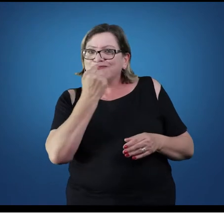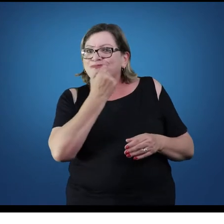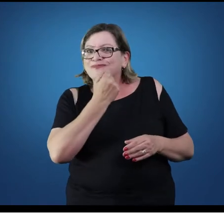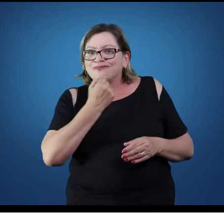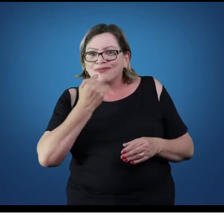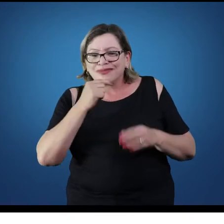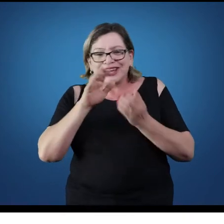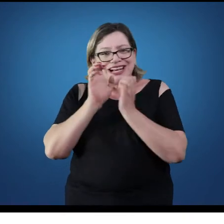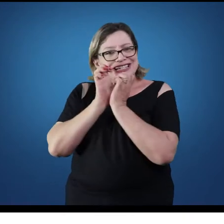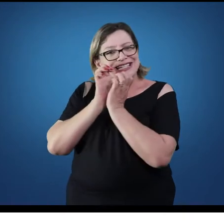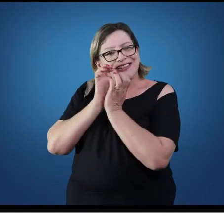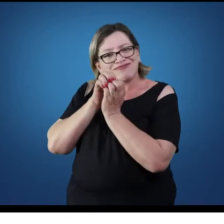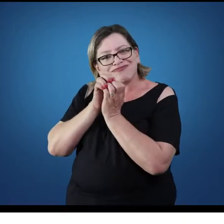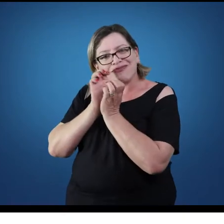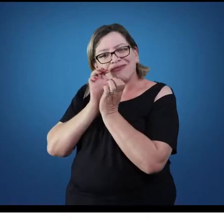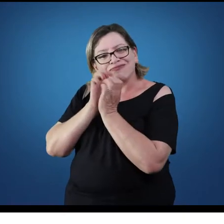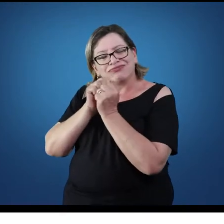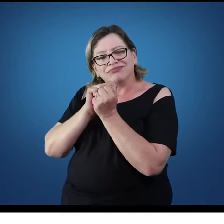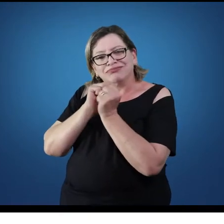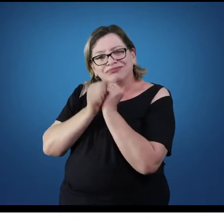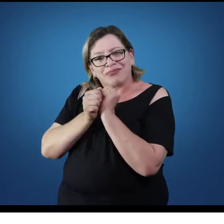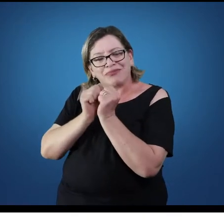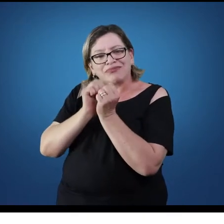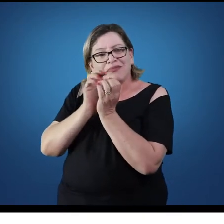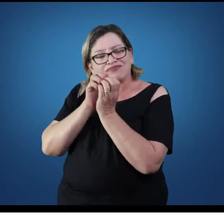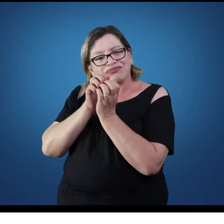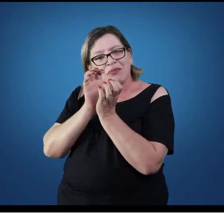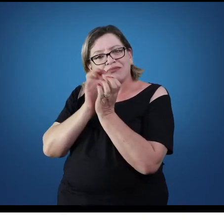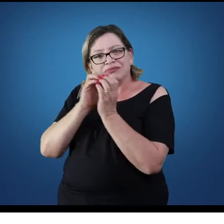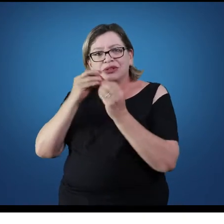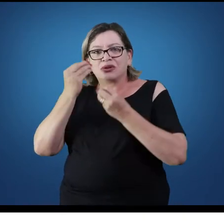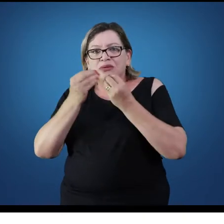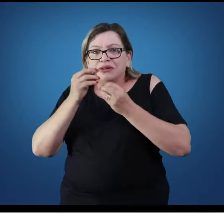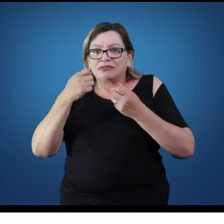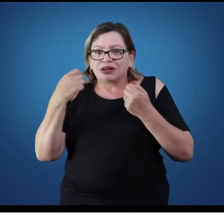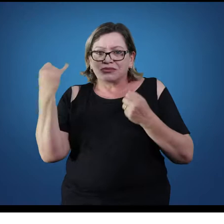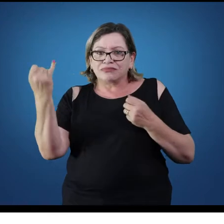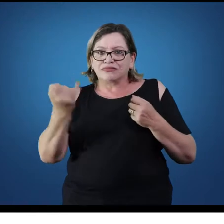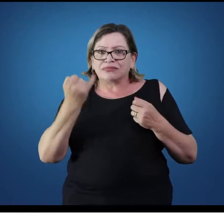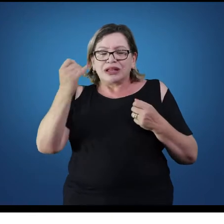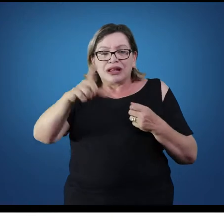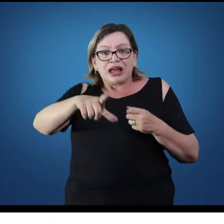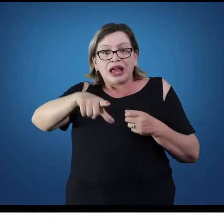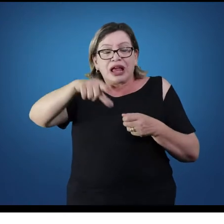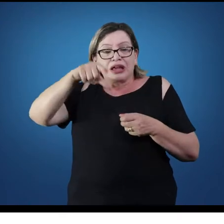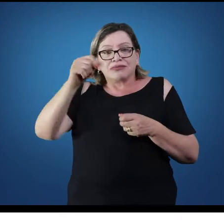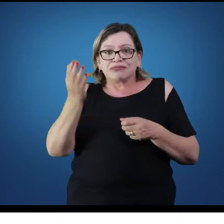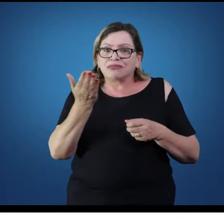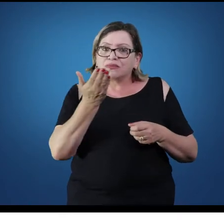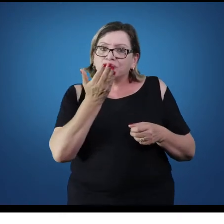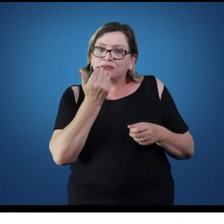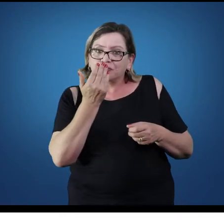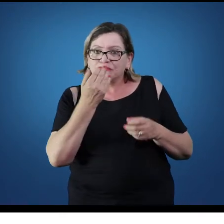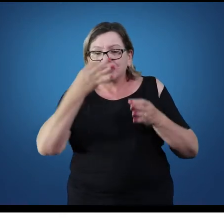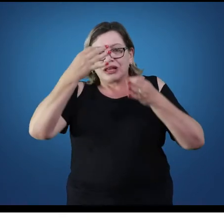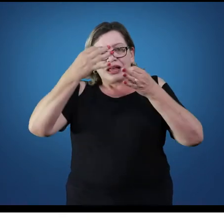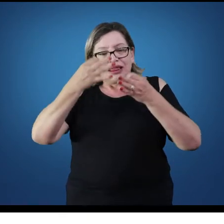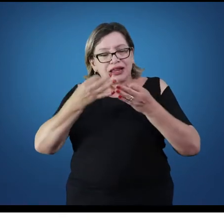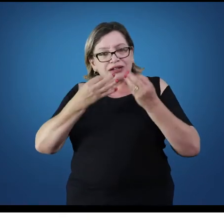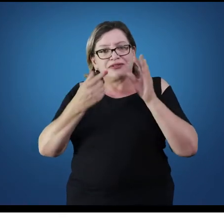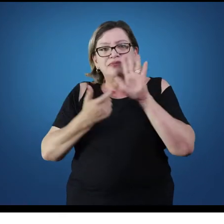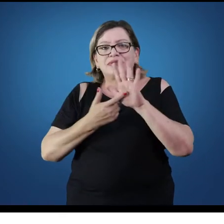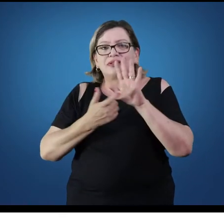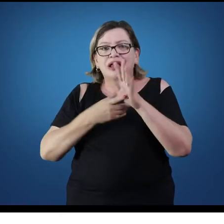relação aos dentes, na mastigação de um alimento e com isso a escolha do tipo de alimento vai depender também o aspecto da